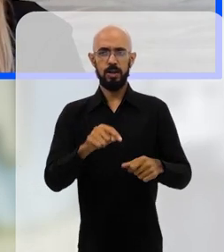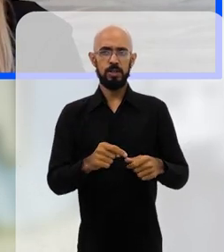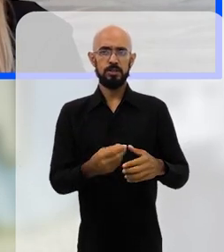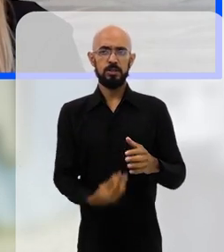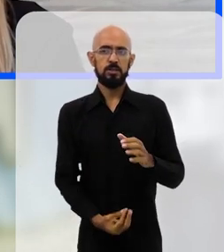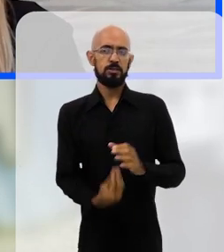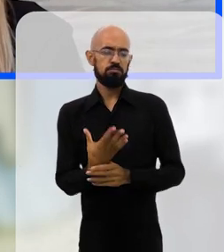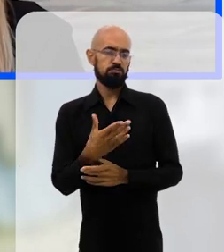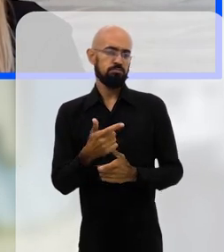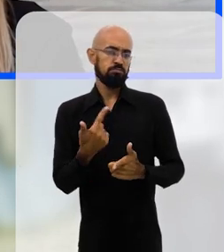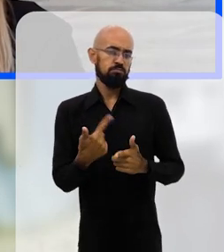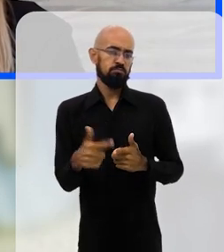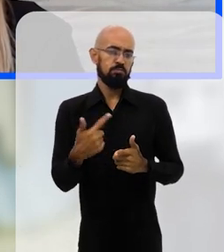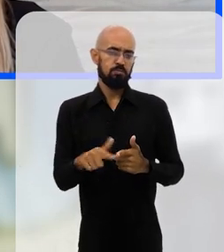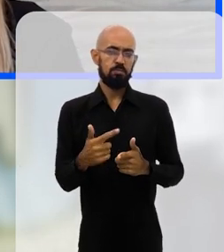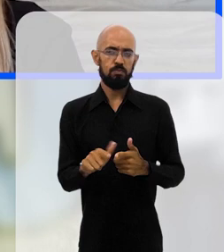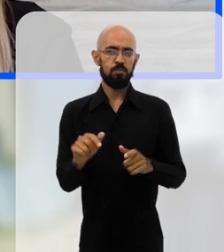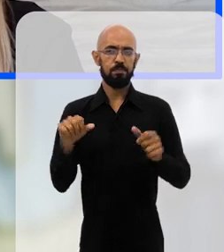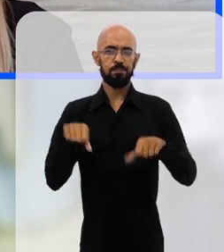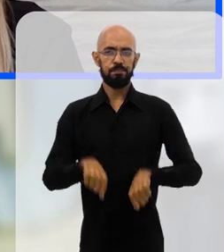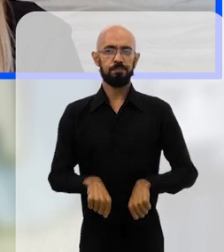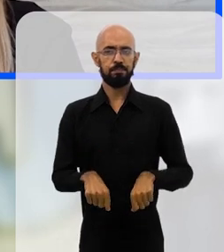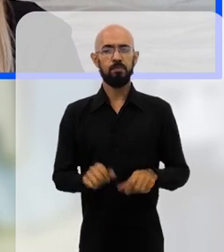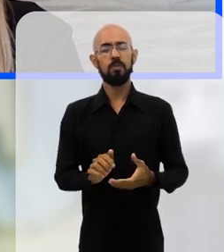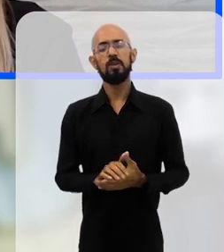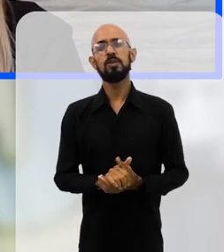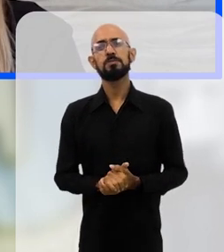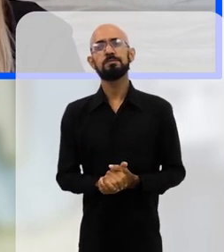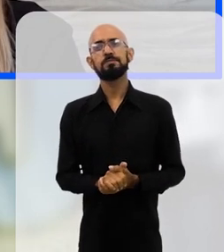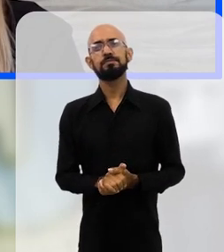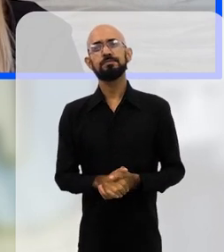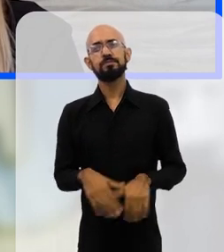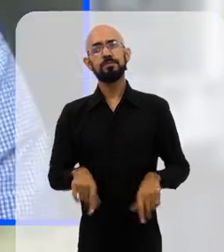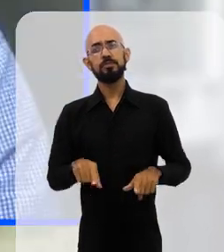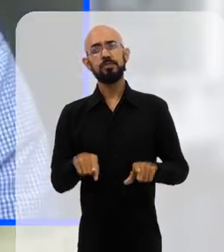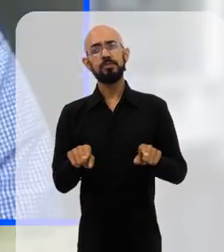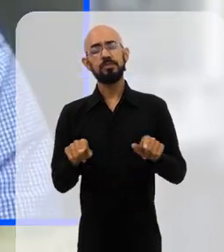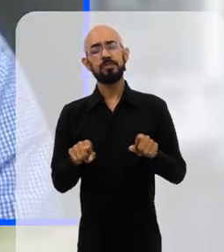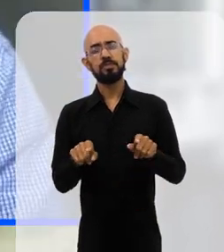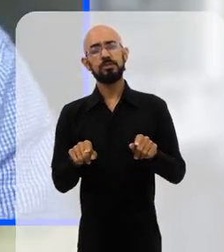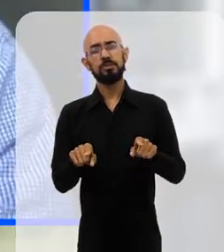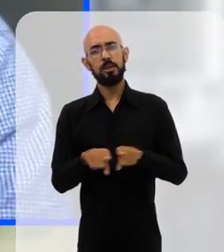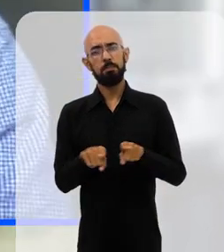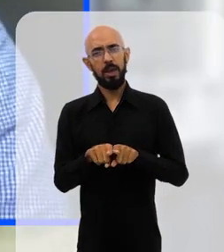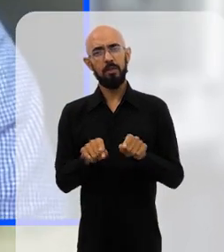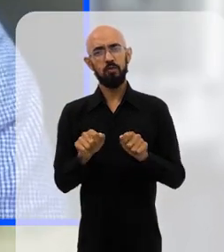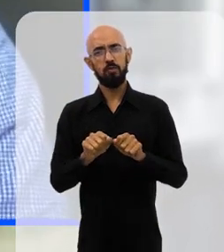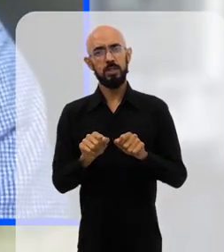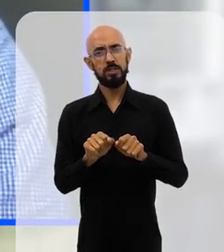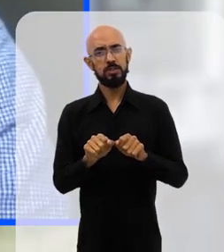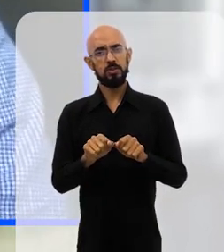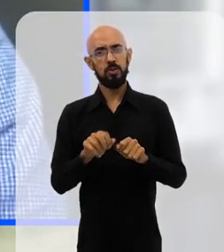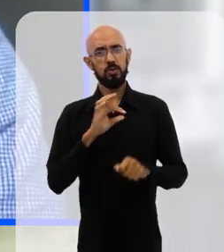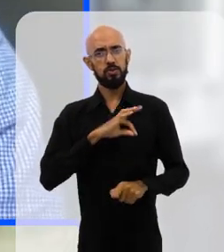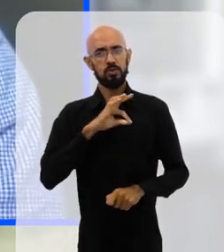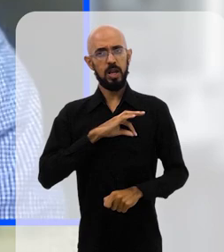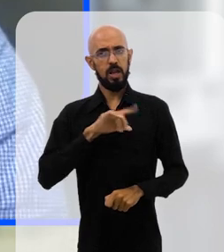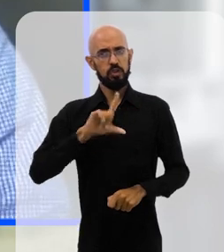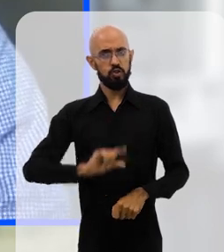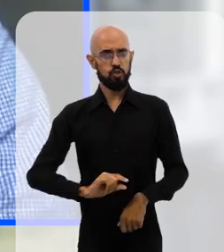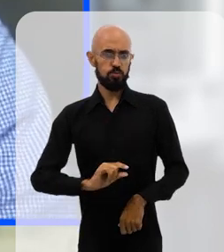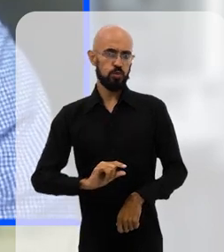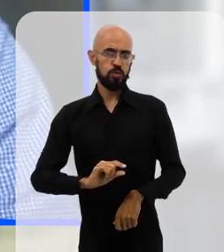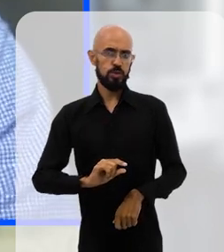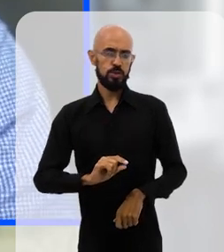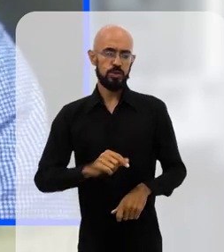maior no desemprego causado por medidas eventualmente de combate à pandemia, então isso fez com que tivesse uma queda de renda entre as mulheres.